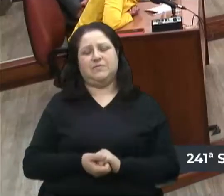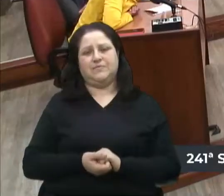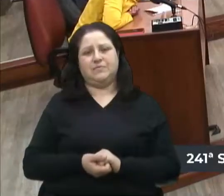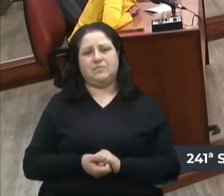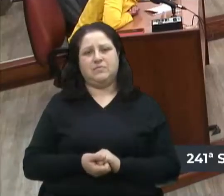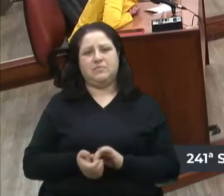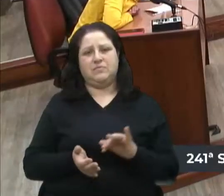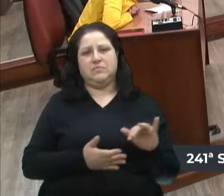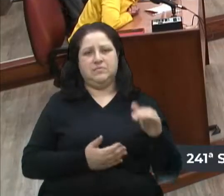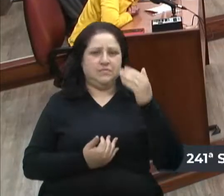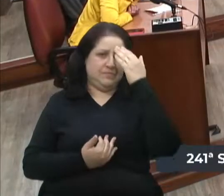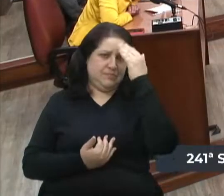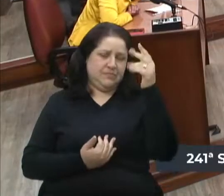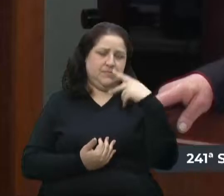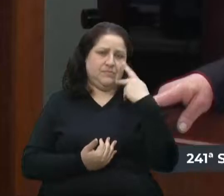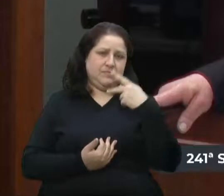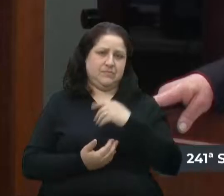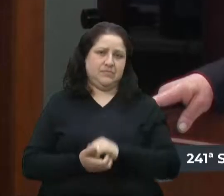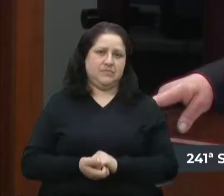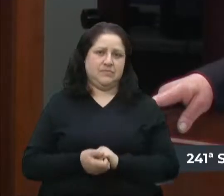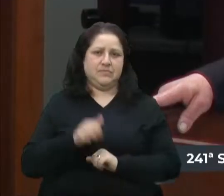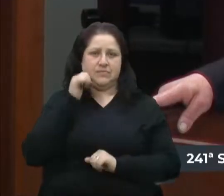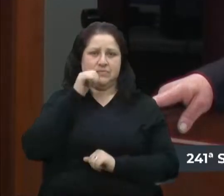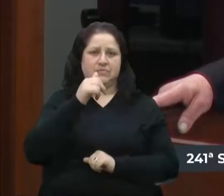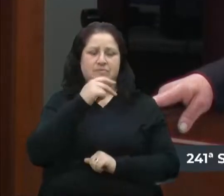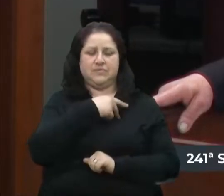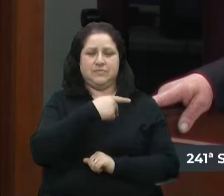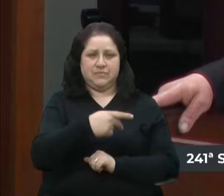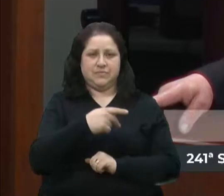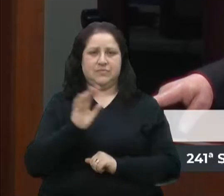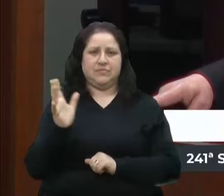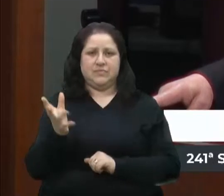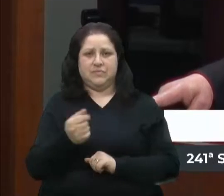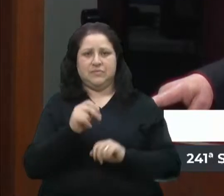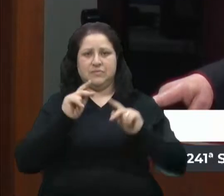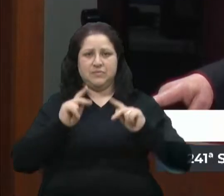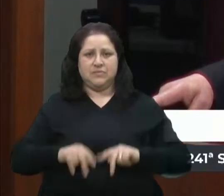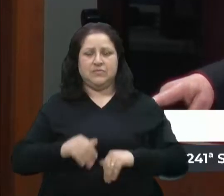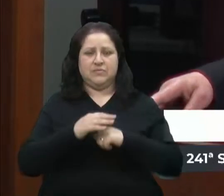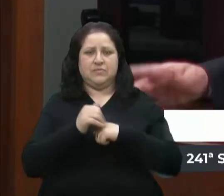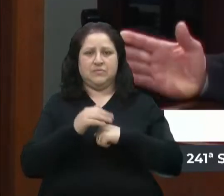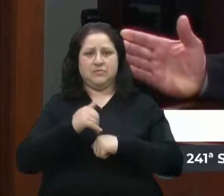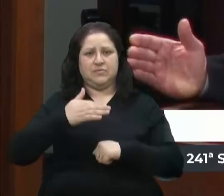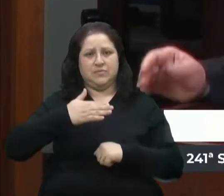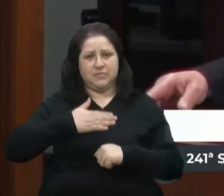presidente, queridos colegas, queridos patriotas aqui presentes.